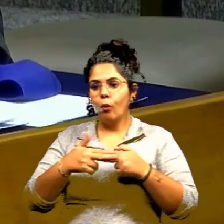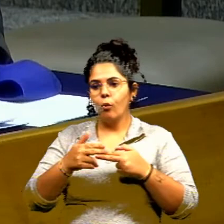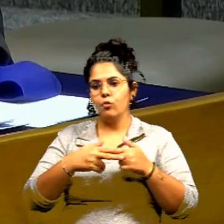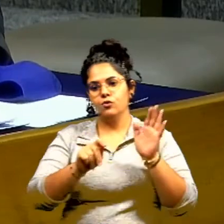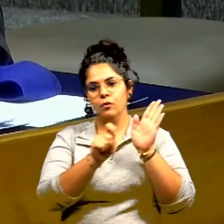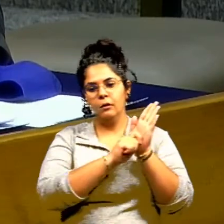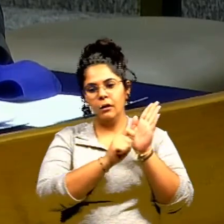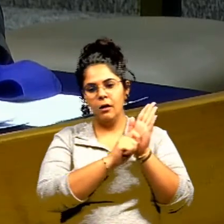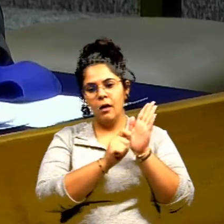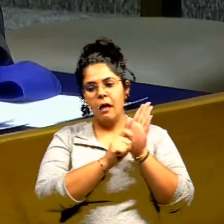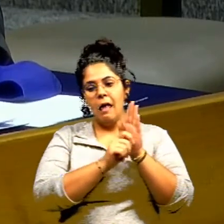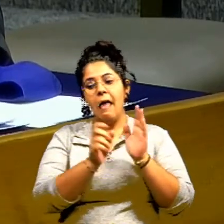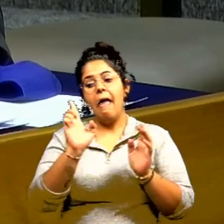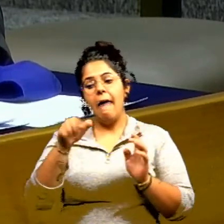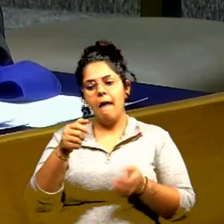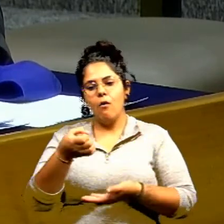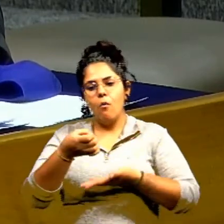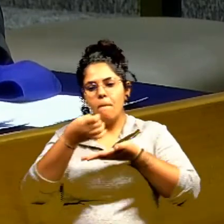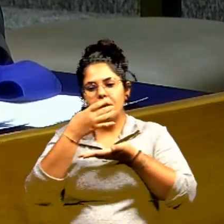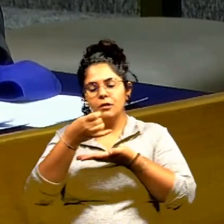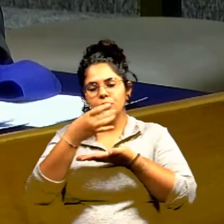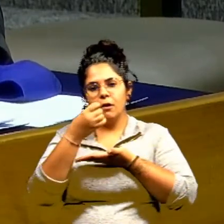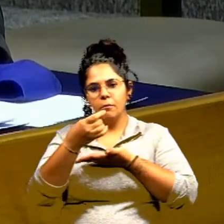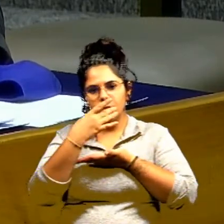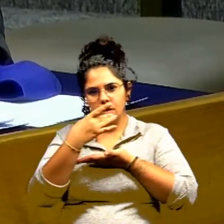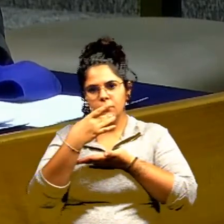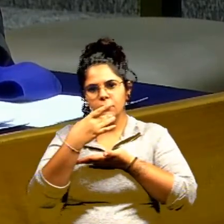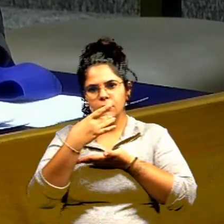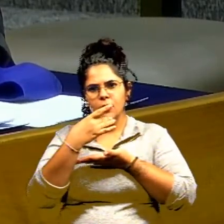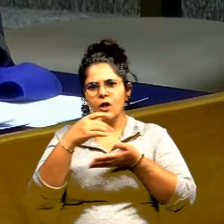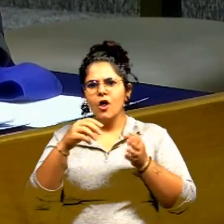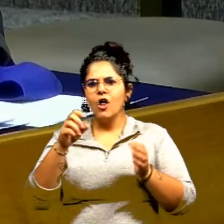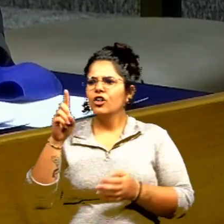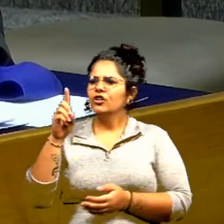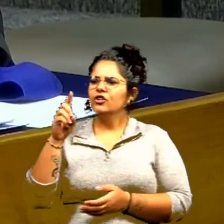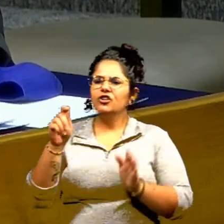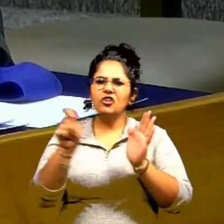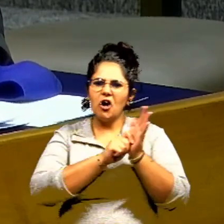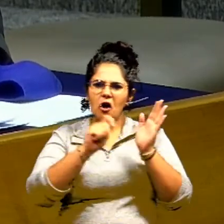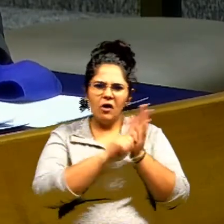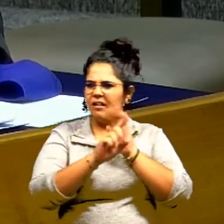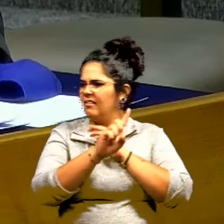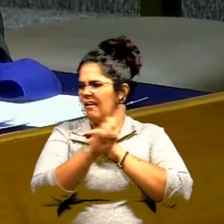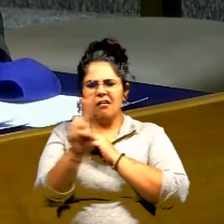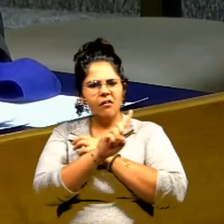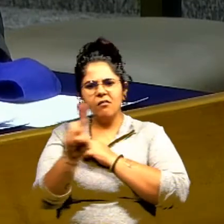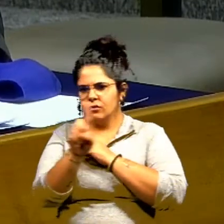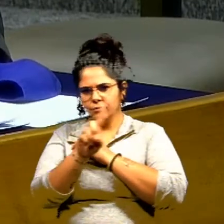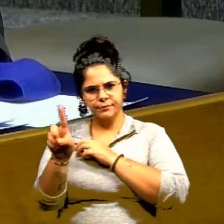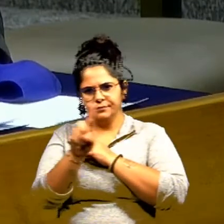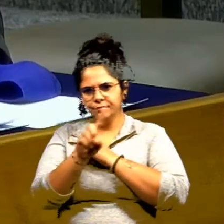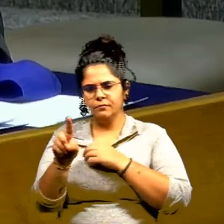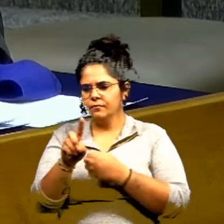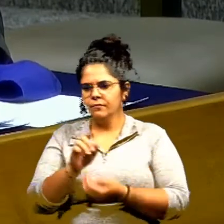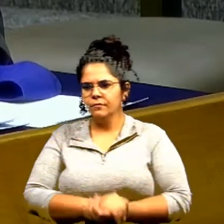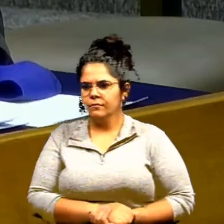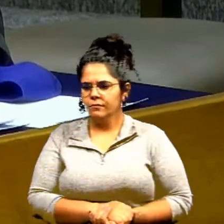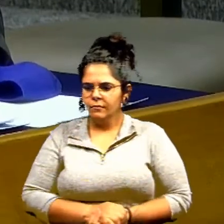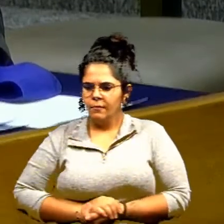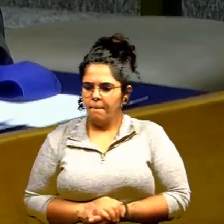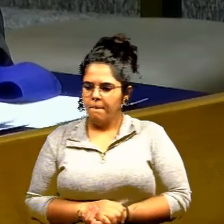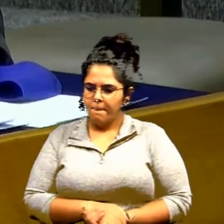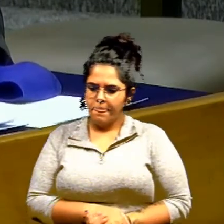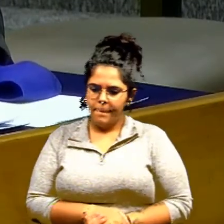propõe é um medicamento droga nós estamos a toda hora perto dela drogas lícidas e